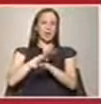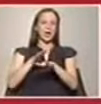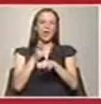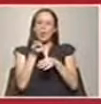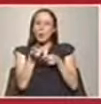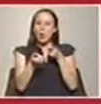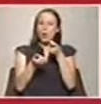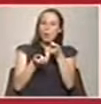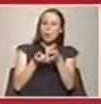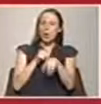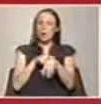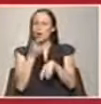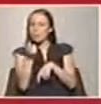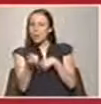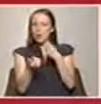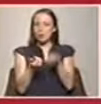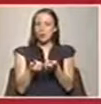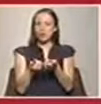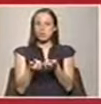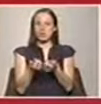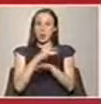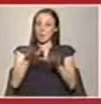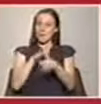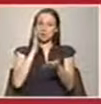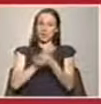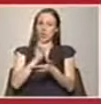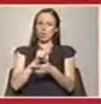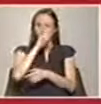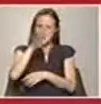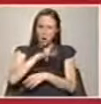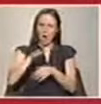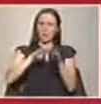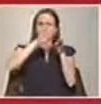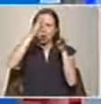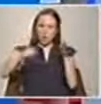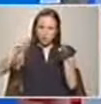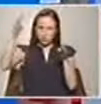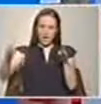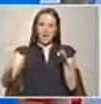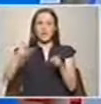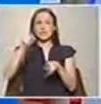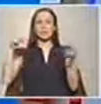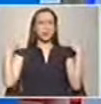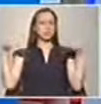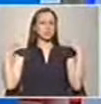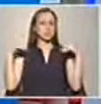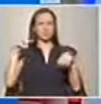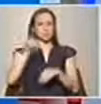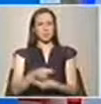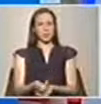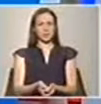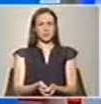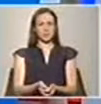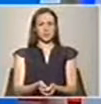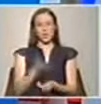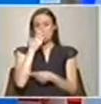de uma forma gradual. Não só na praia, mas no campo, na montanha. Até quando fazemos exercício, não é? Devemos ter cuidado. Exato. Quando